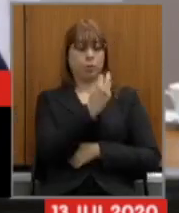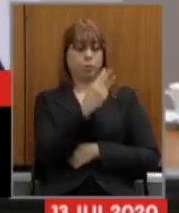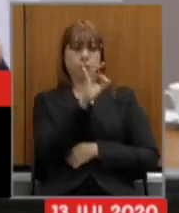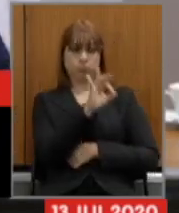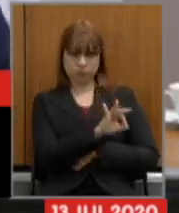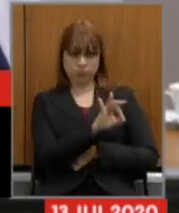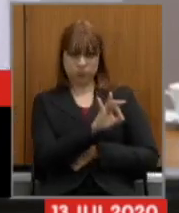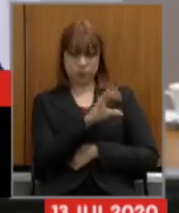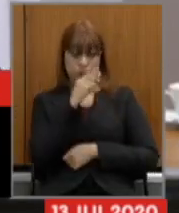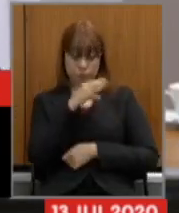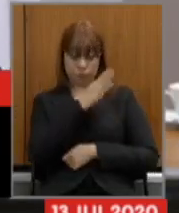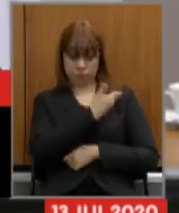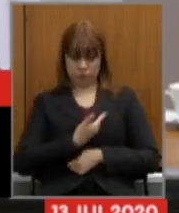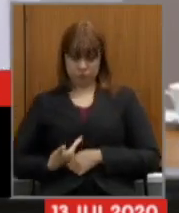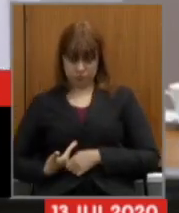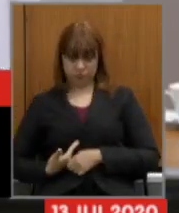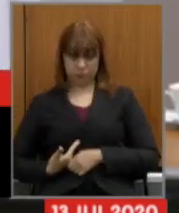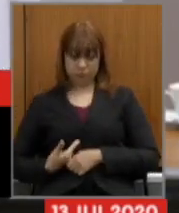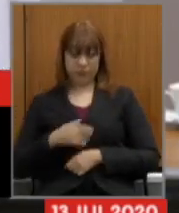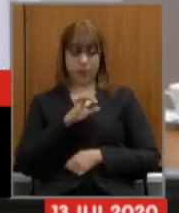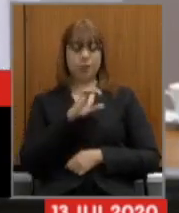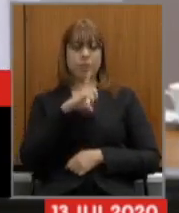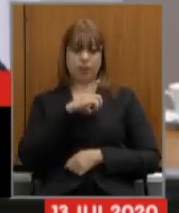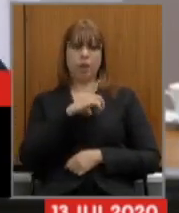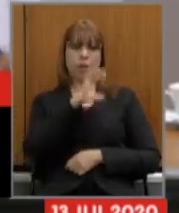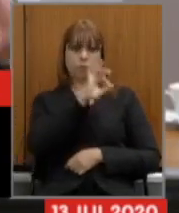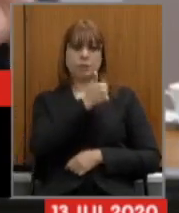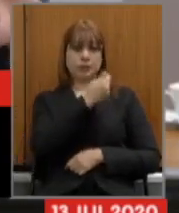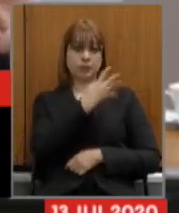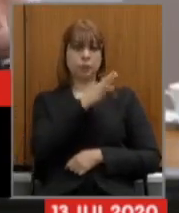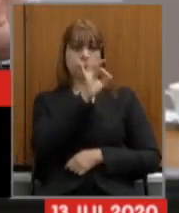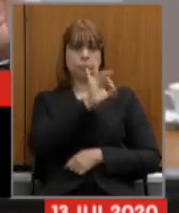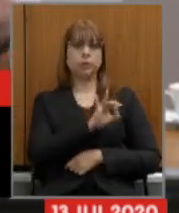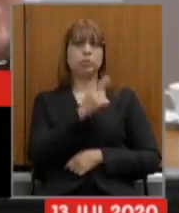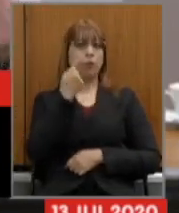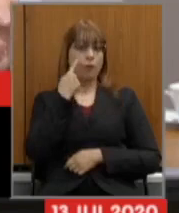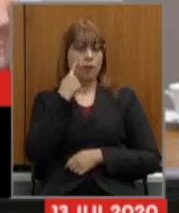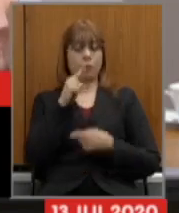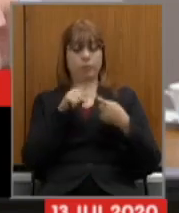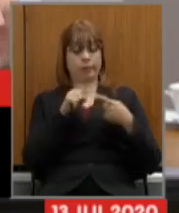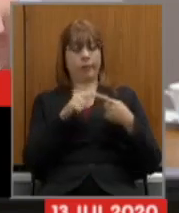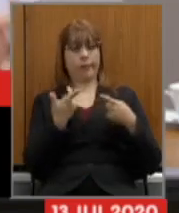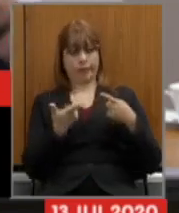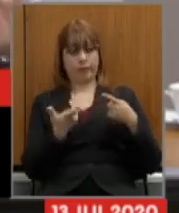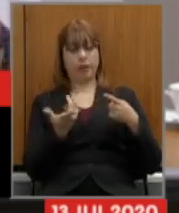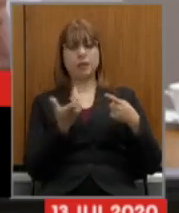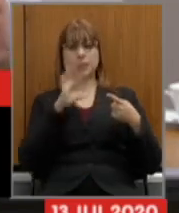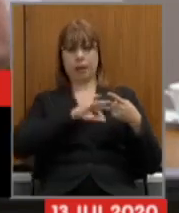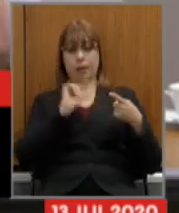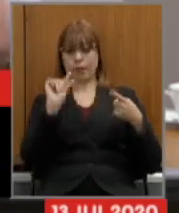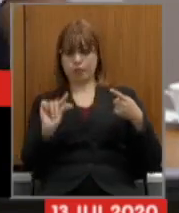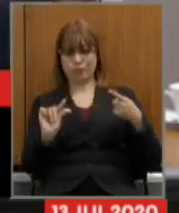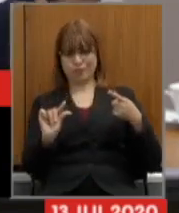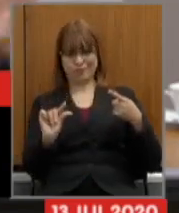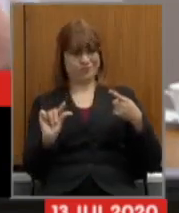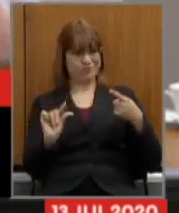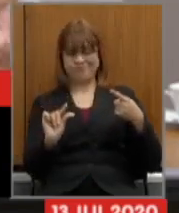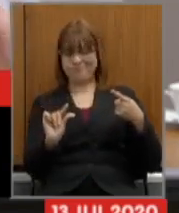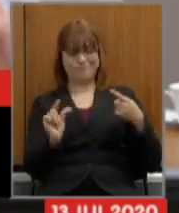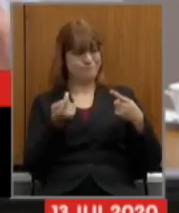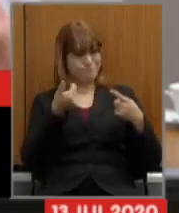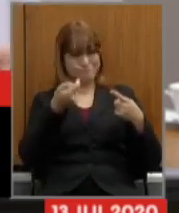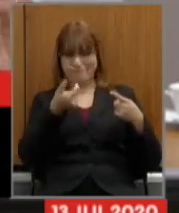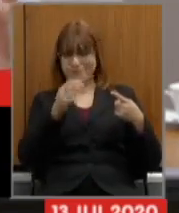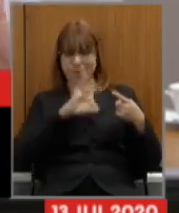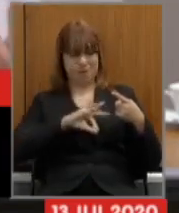dos servidores serão taxados com 14% primeiro diz da miséria que o povo recebe dos baixos salários que são praticados em Minas